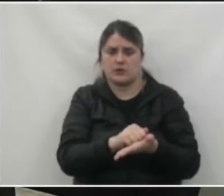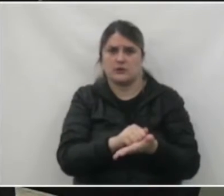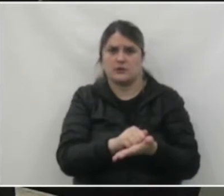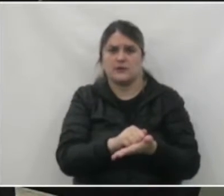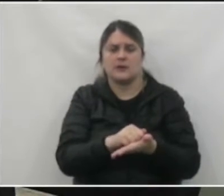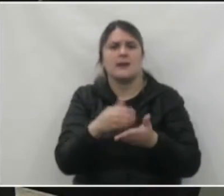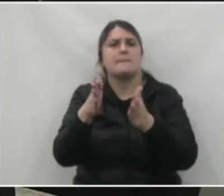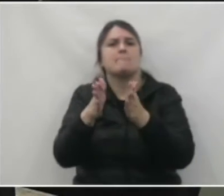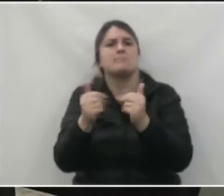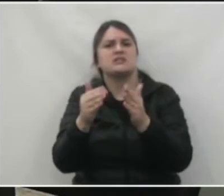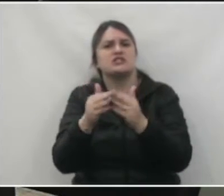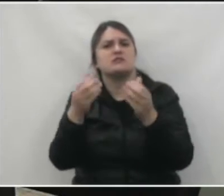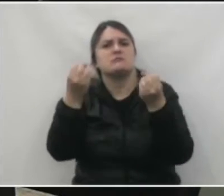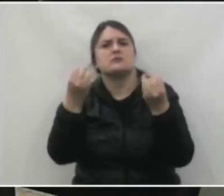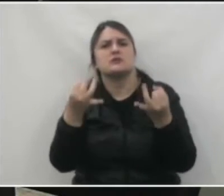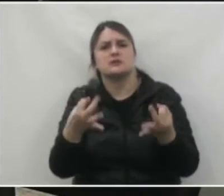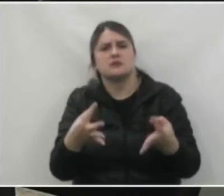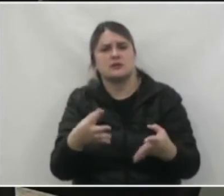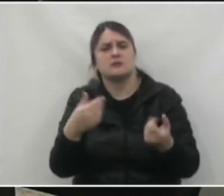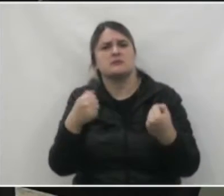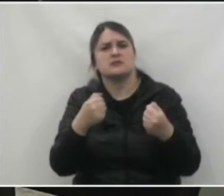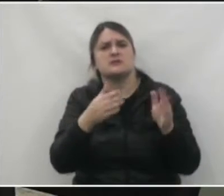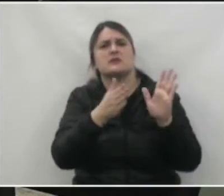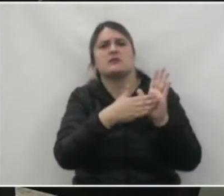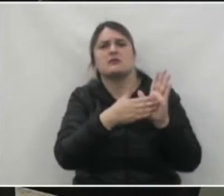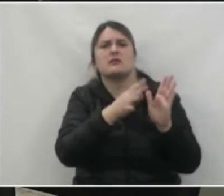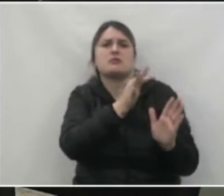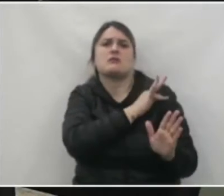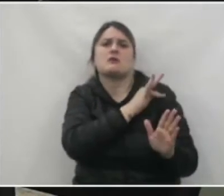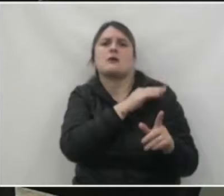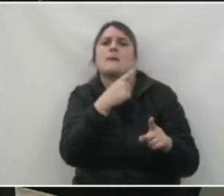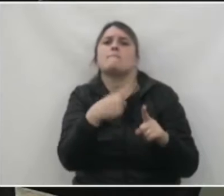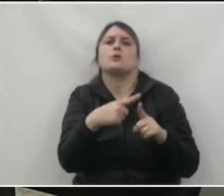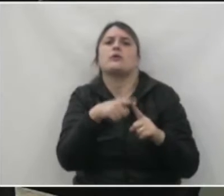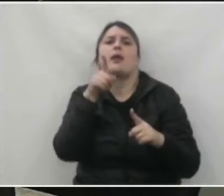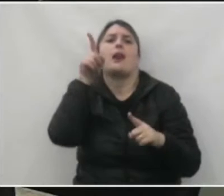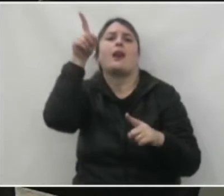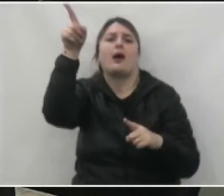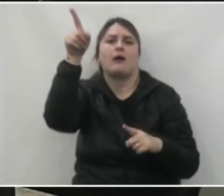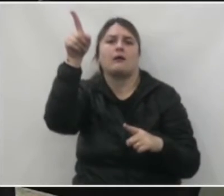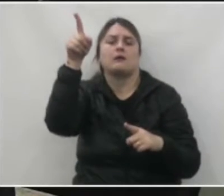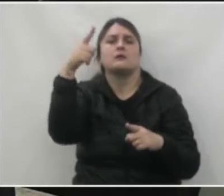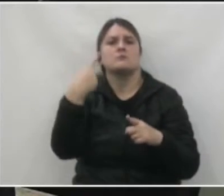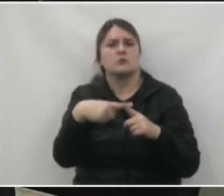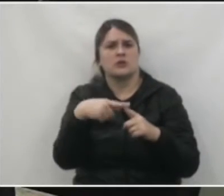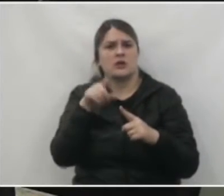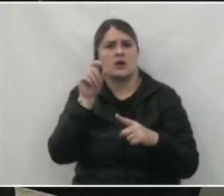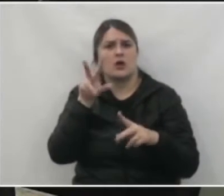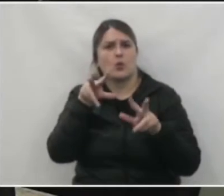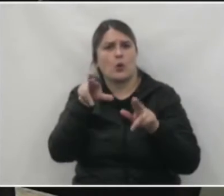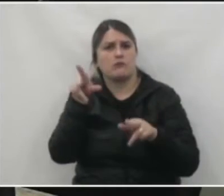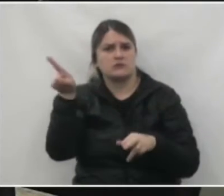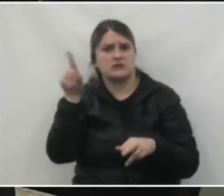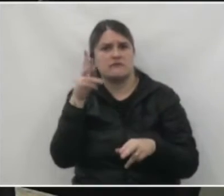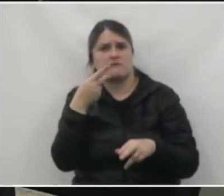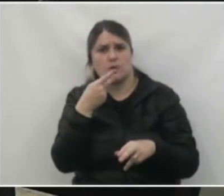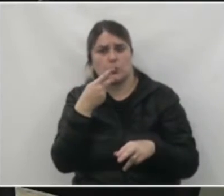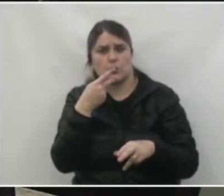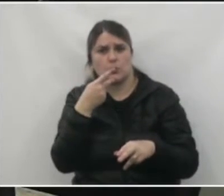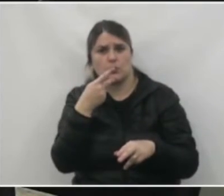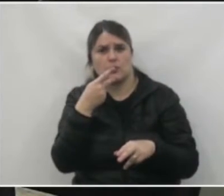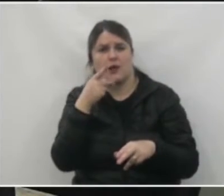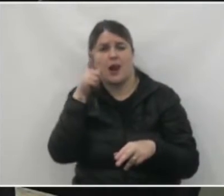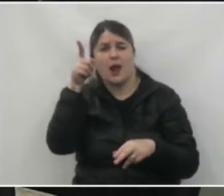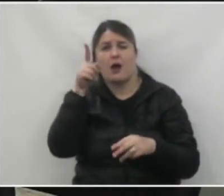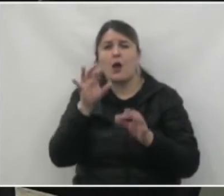E pedir uma explicação que eles dêem um parecer técnico, por que foi feito lá em cima. Porque é exatamente isso que você falou. Na parte